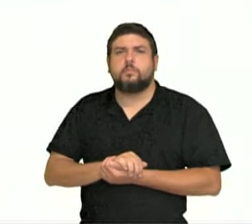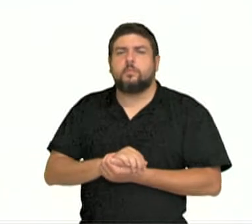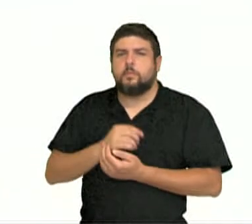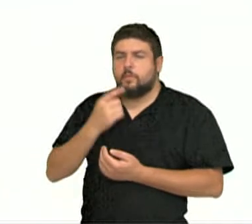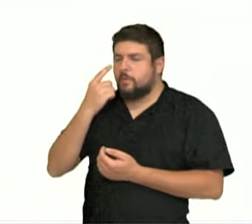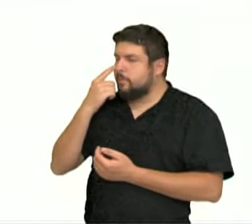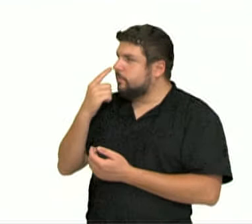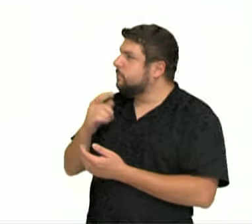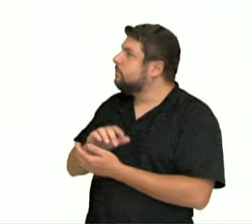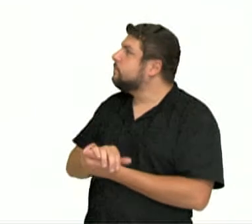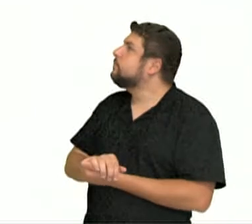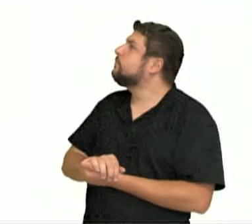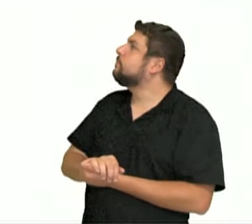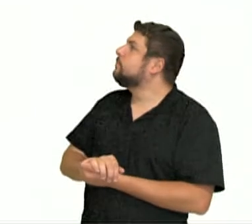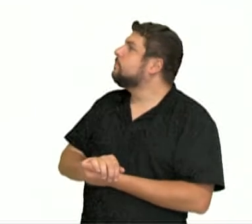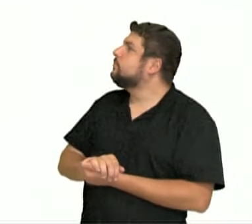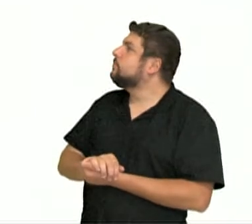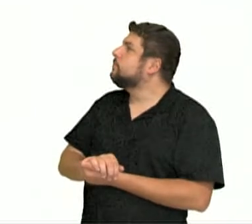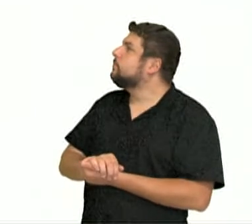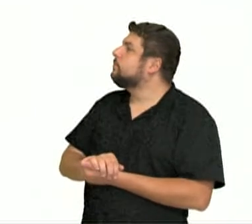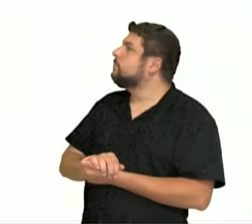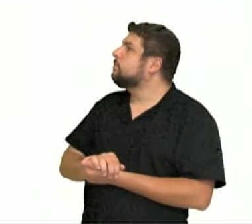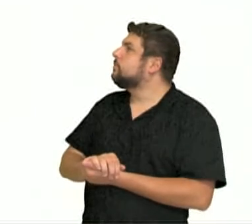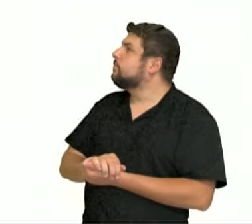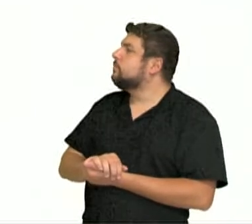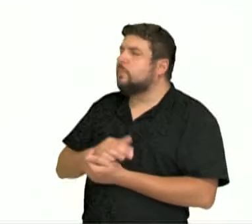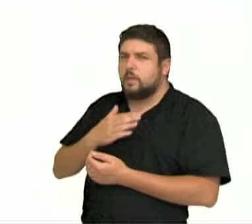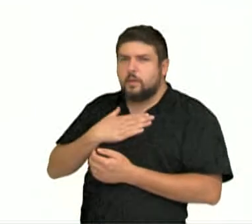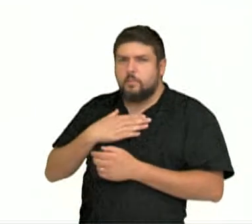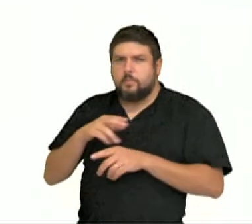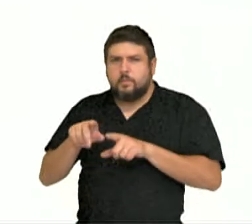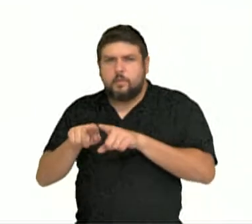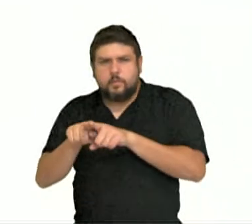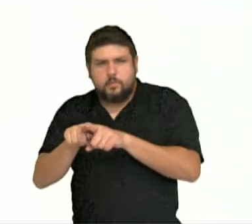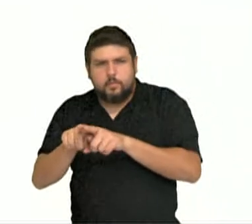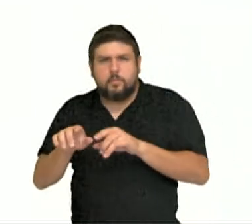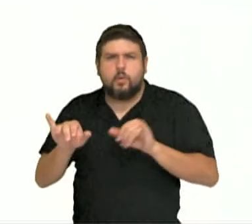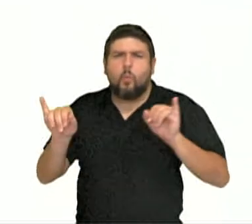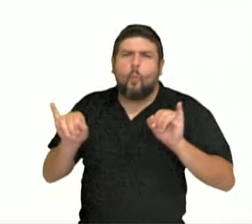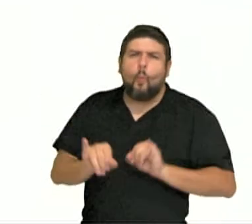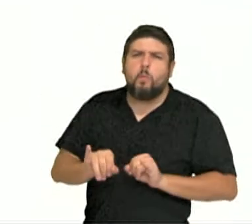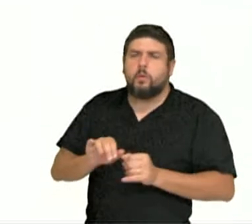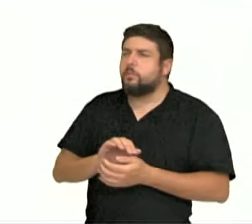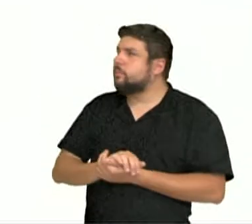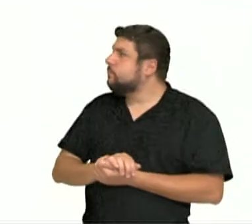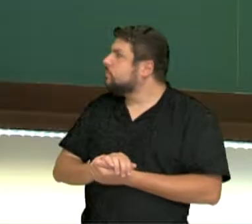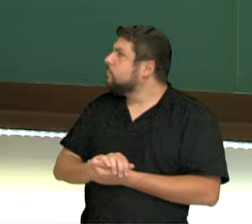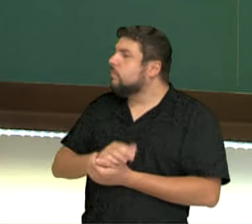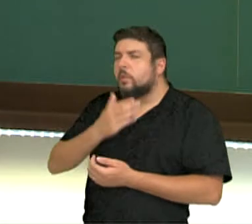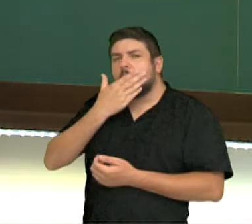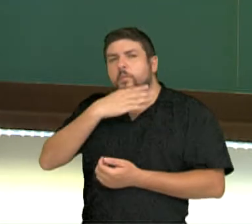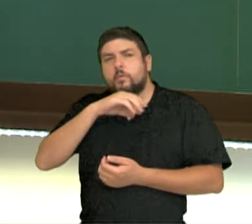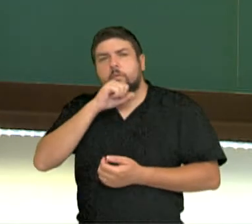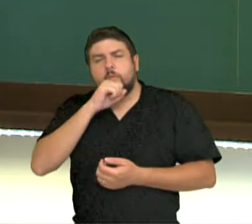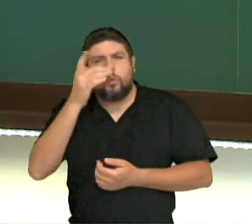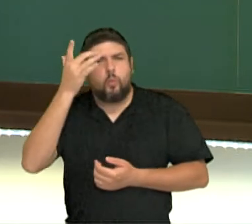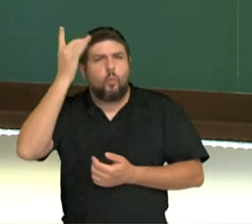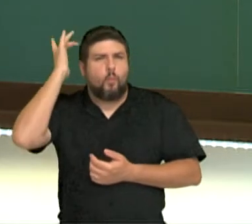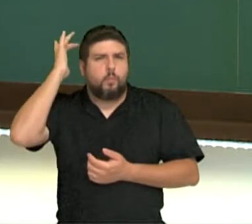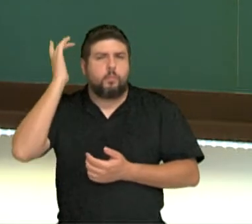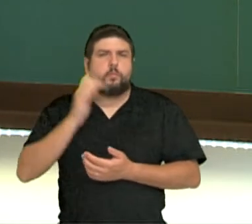son delgadas. Minhas irmãs son magras. Mi padre es calvo. Meu pai es calvo.